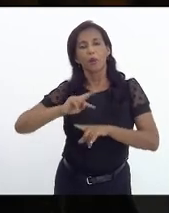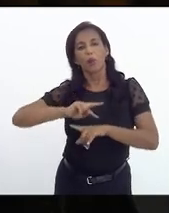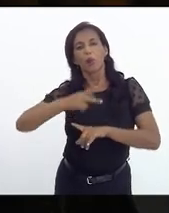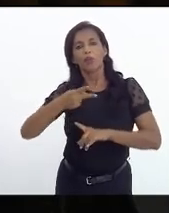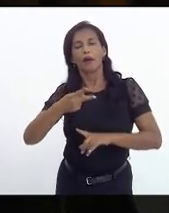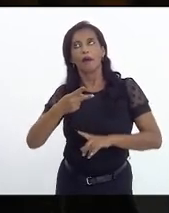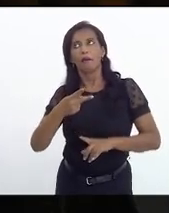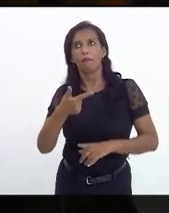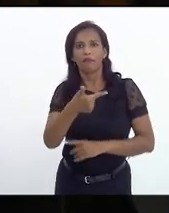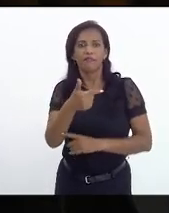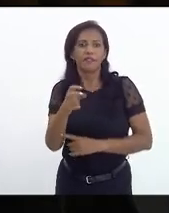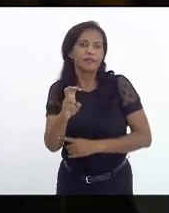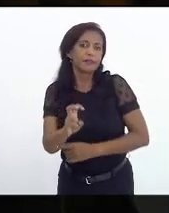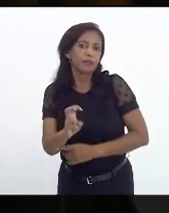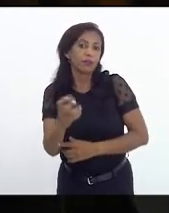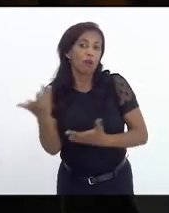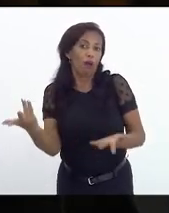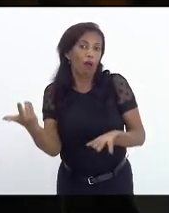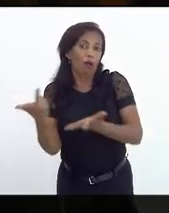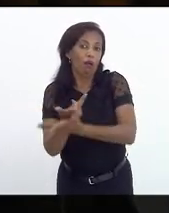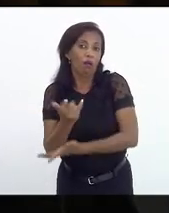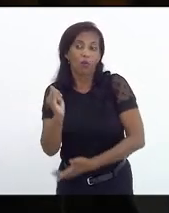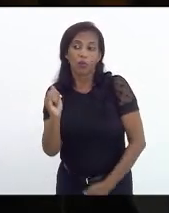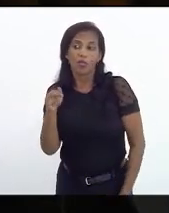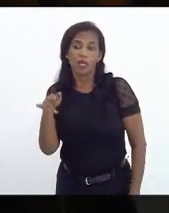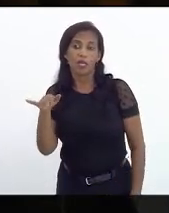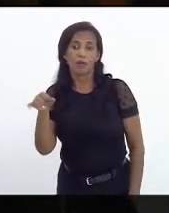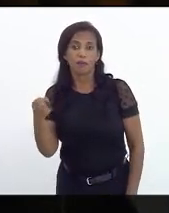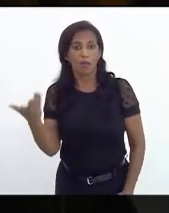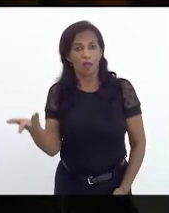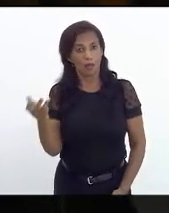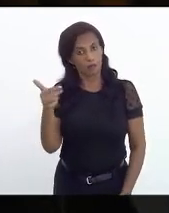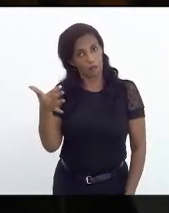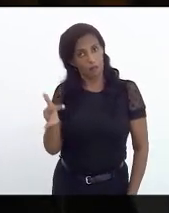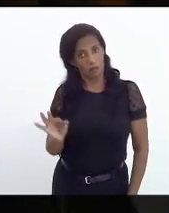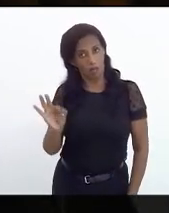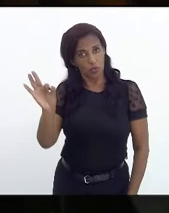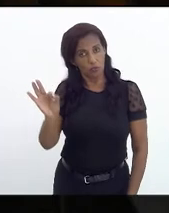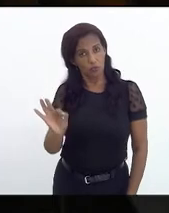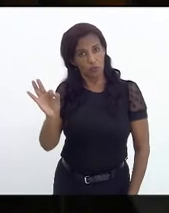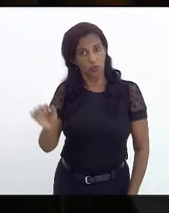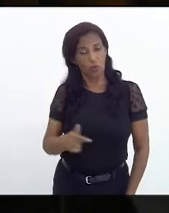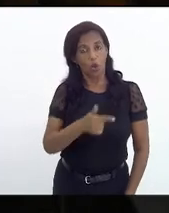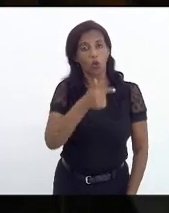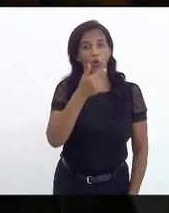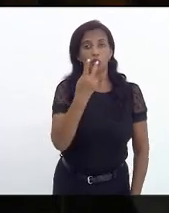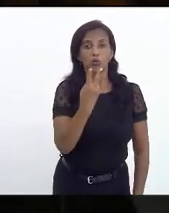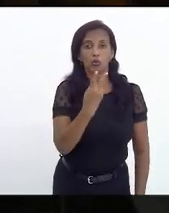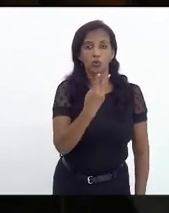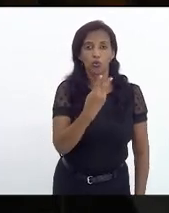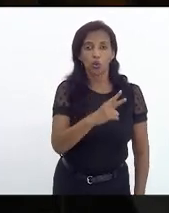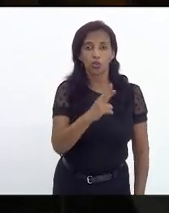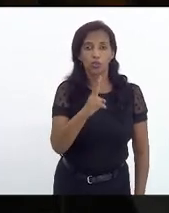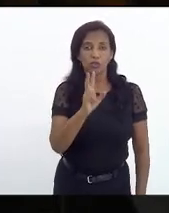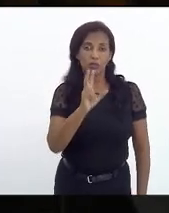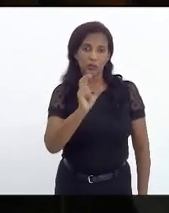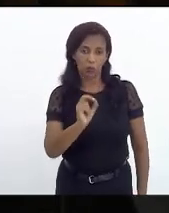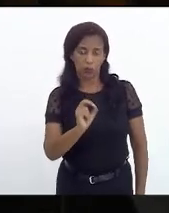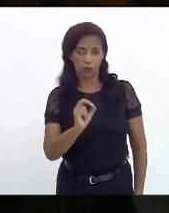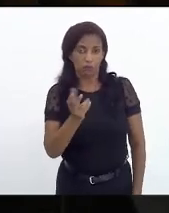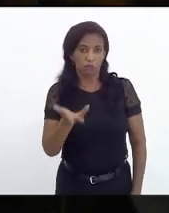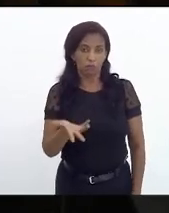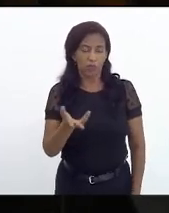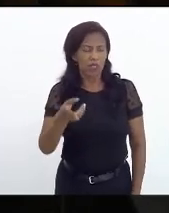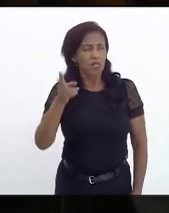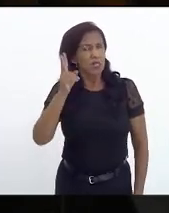,00, evidentemente que o ICMS, se fosse 10%, seria R 2,50. Então, cada